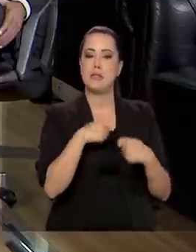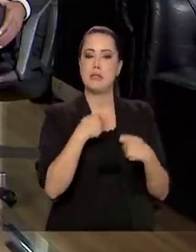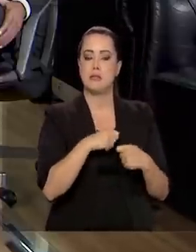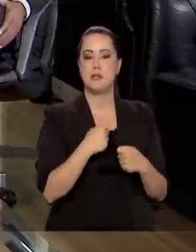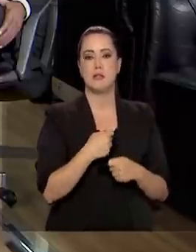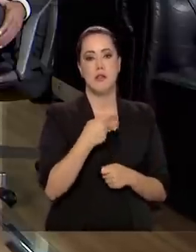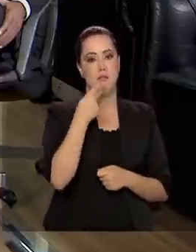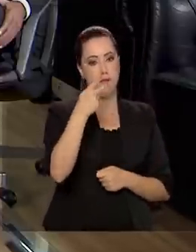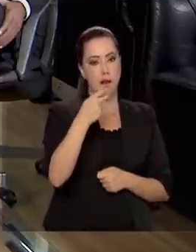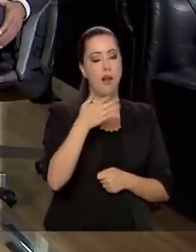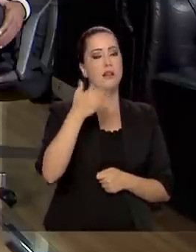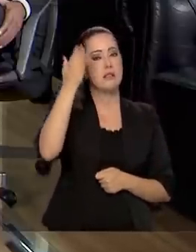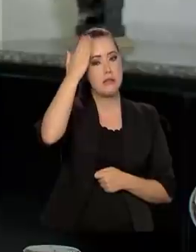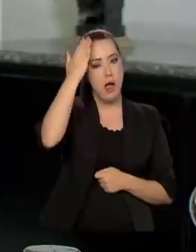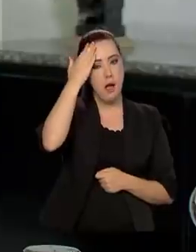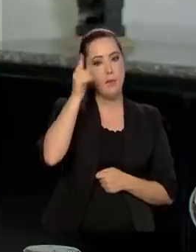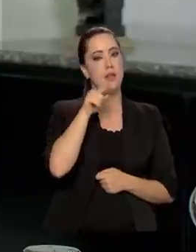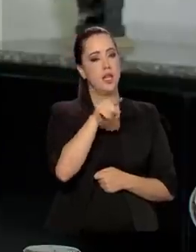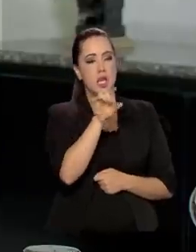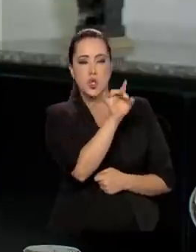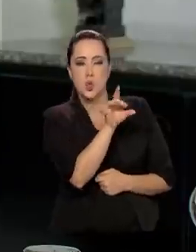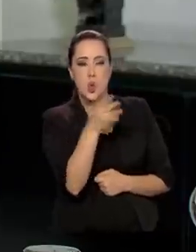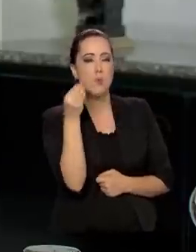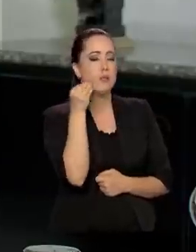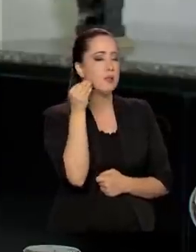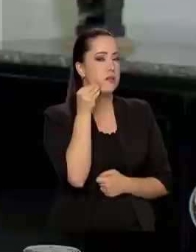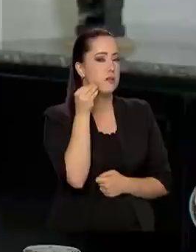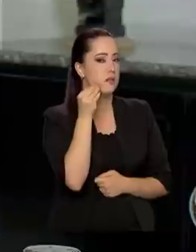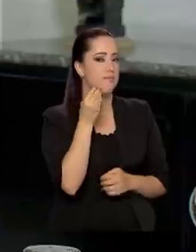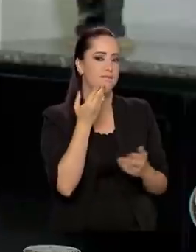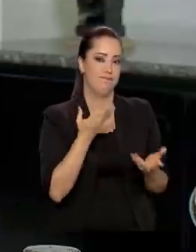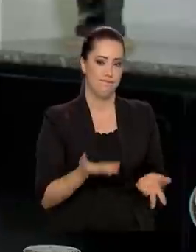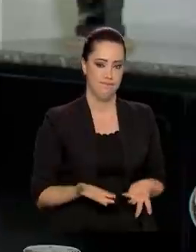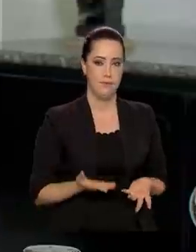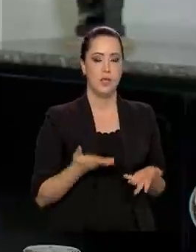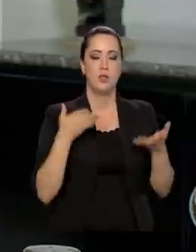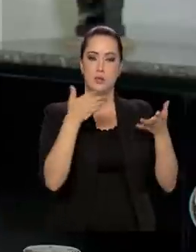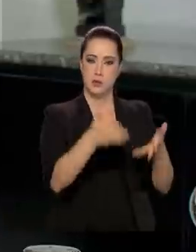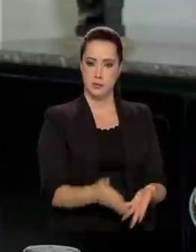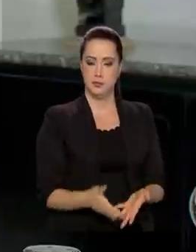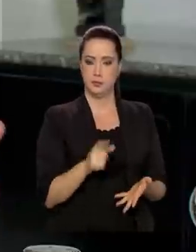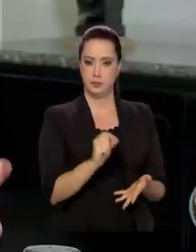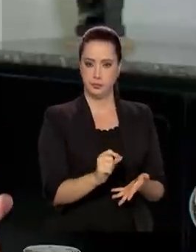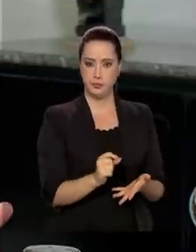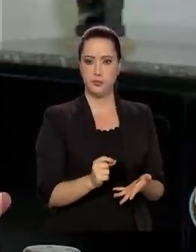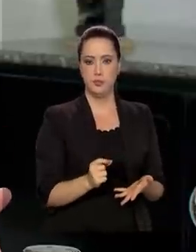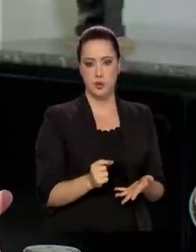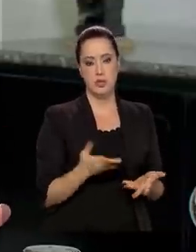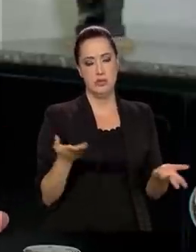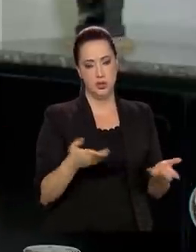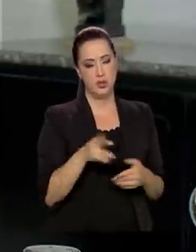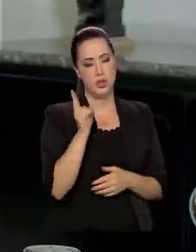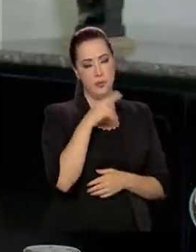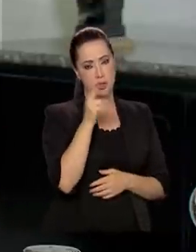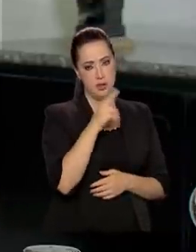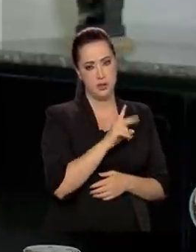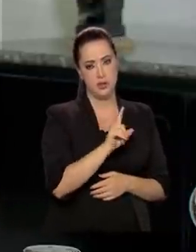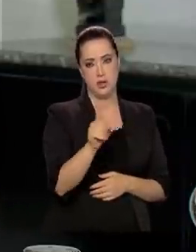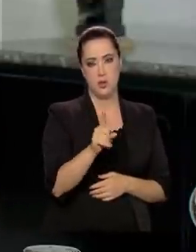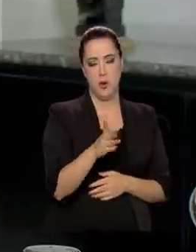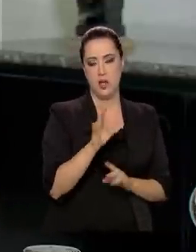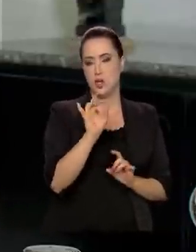se declarar cientes de que estão participando de um processo emergencial e não